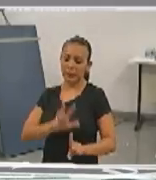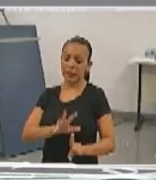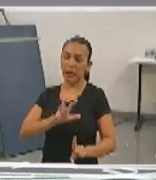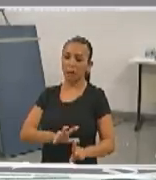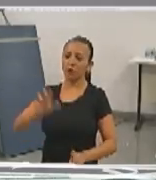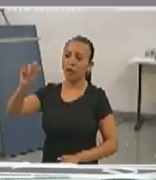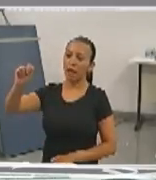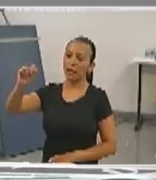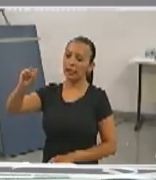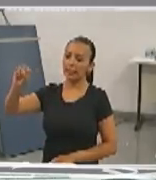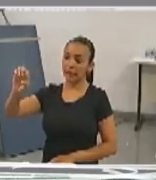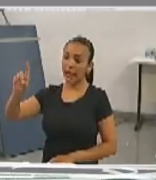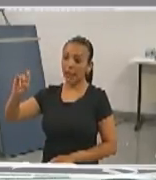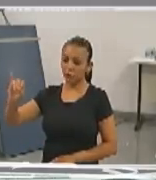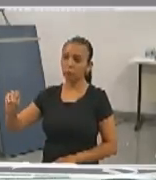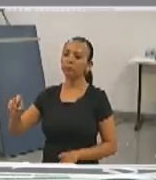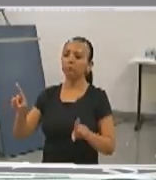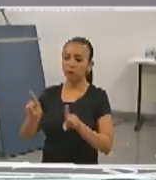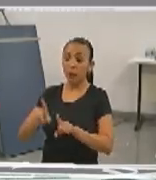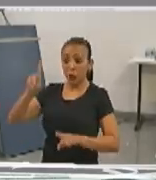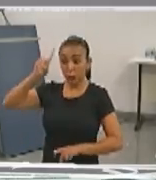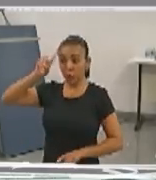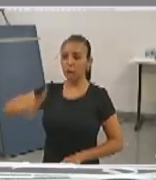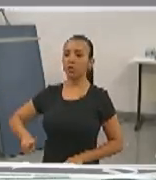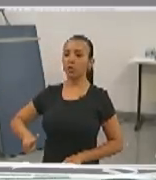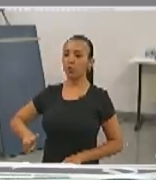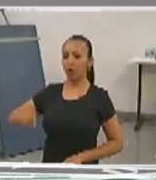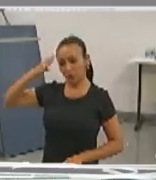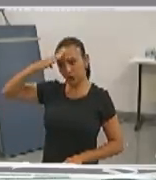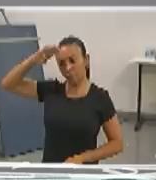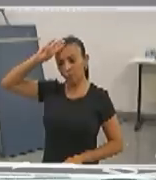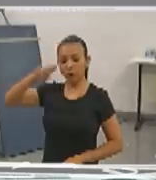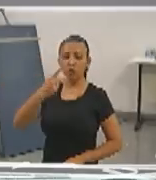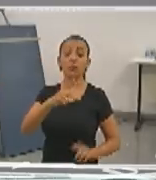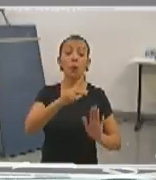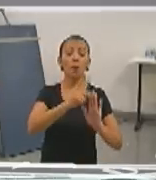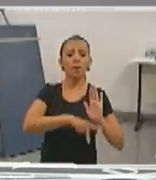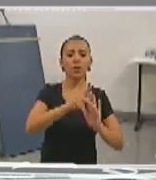especialmente para o cargo de diretor de enfermagem, qual é o seu plano?